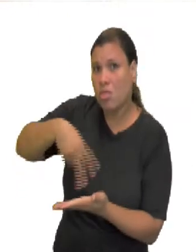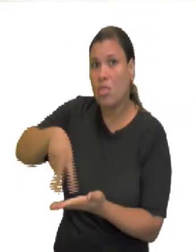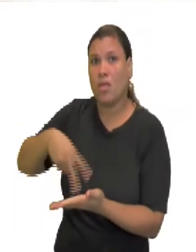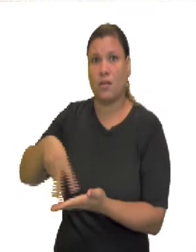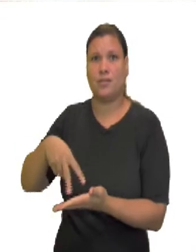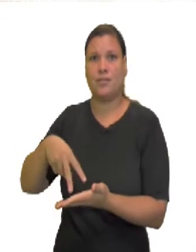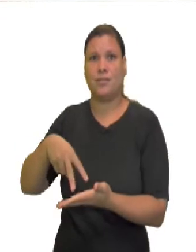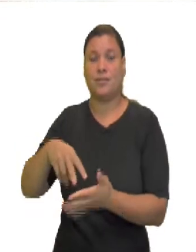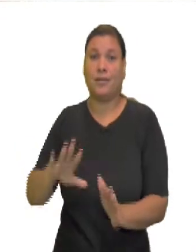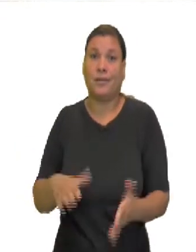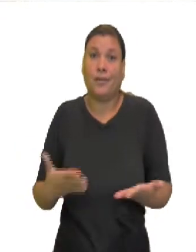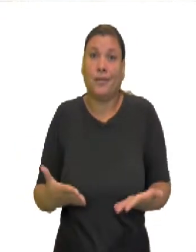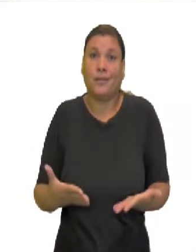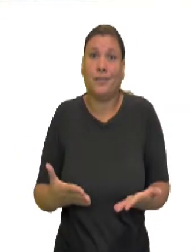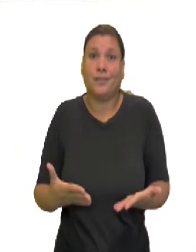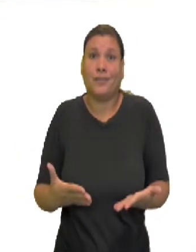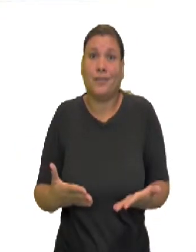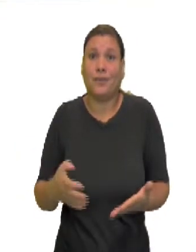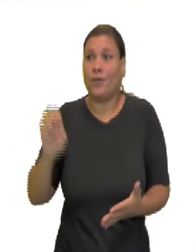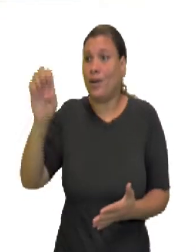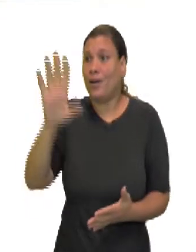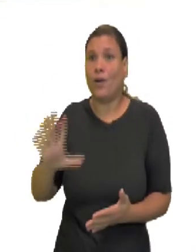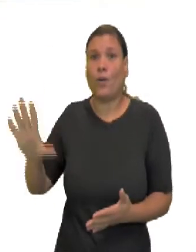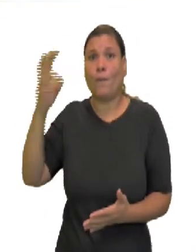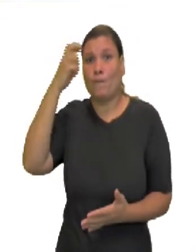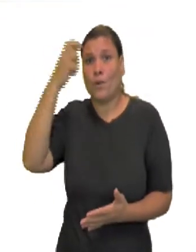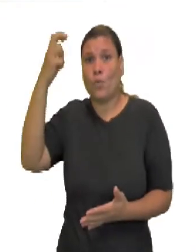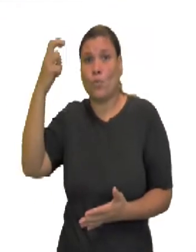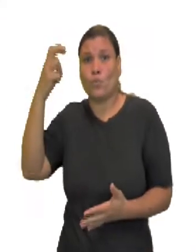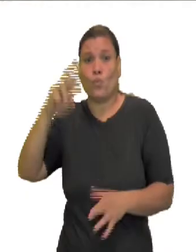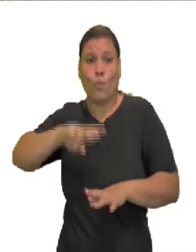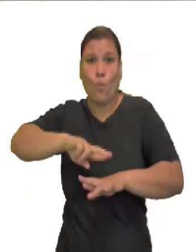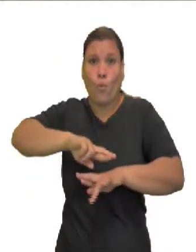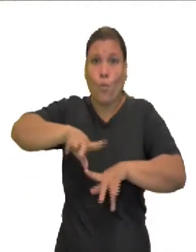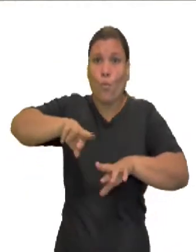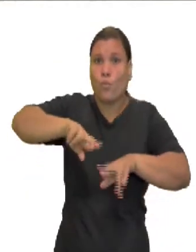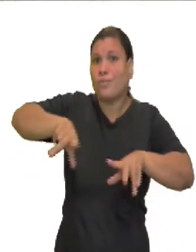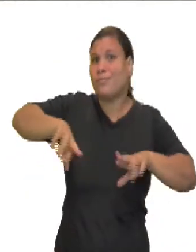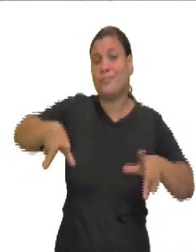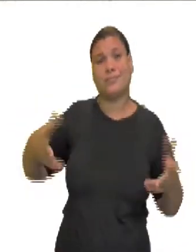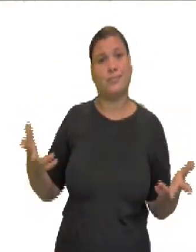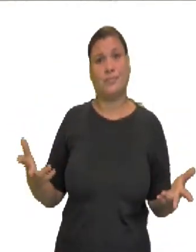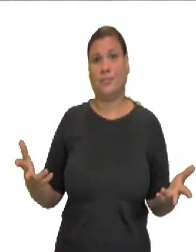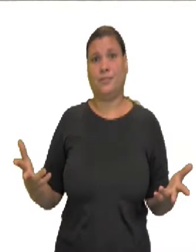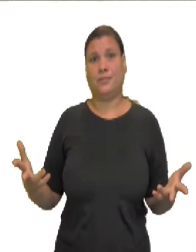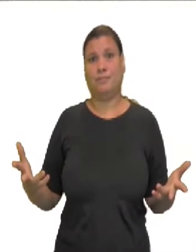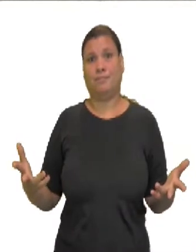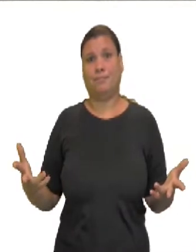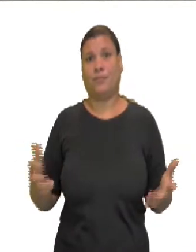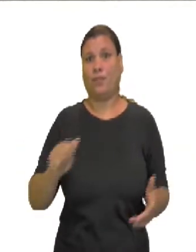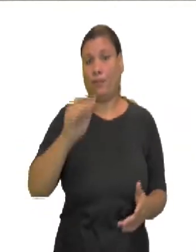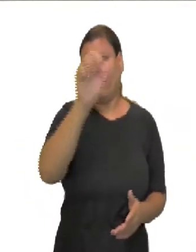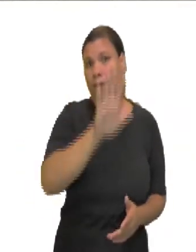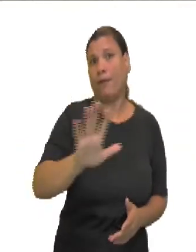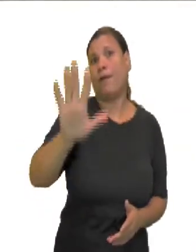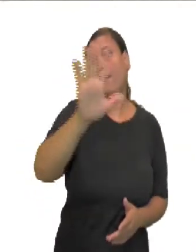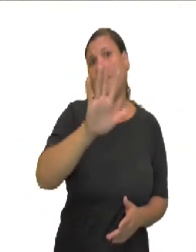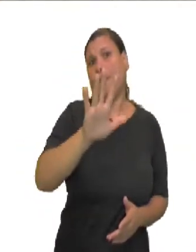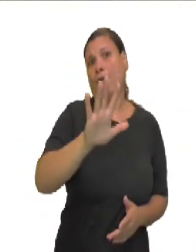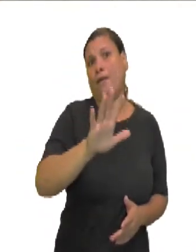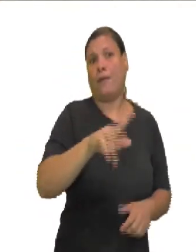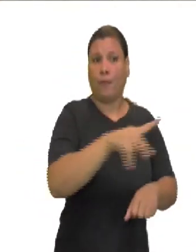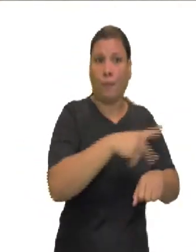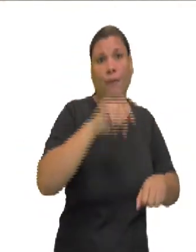Então toda a cultura europeia é muito diferente da que é vivida nas Américas, na Ásia, na África.